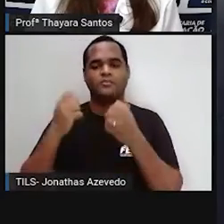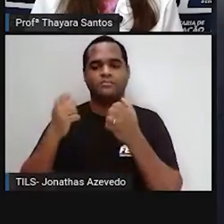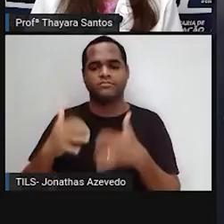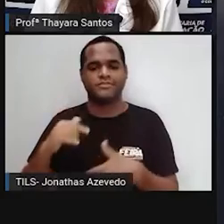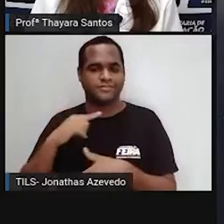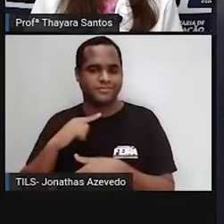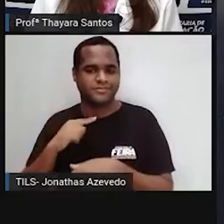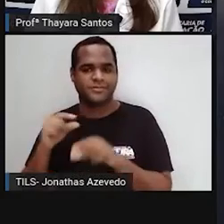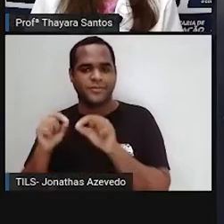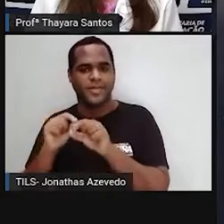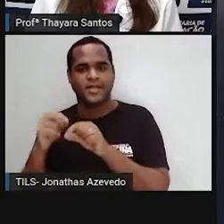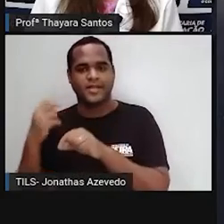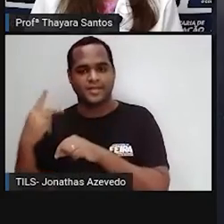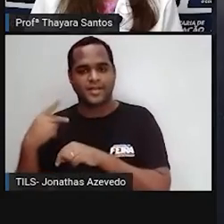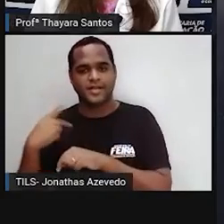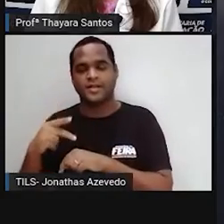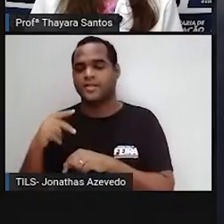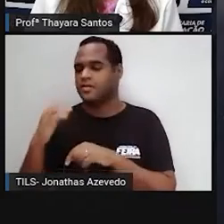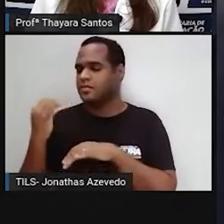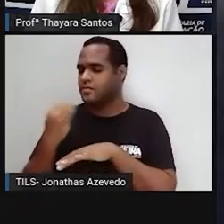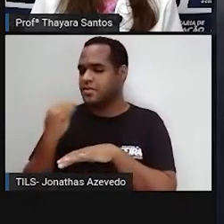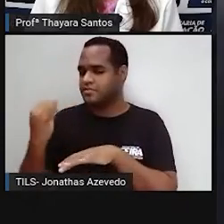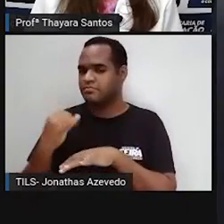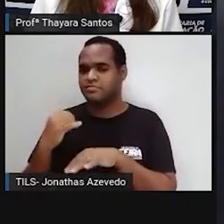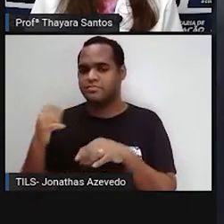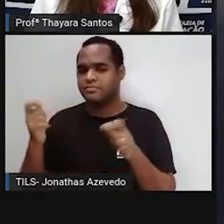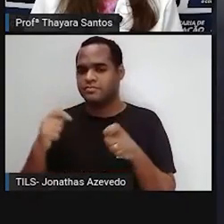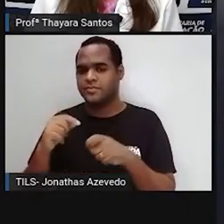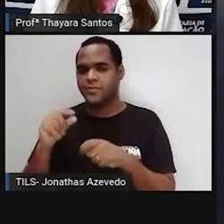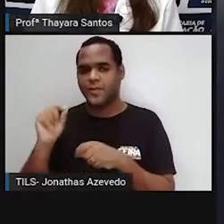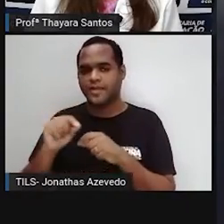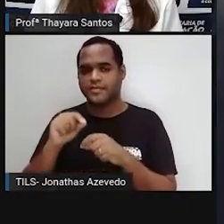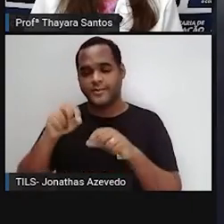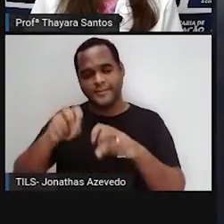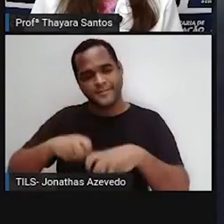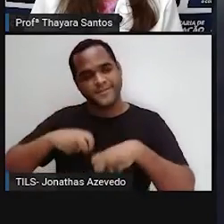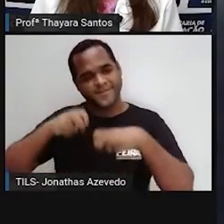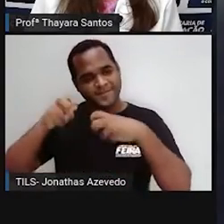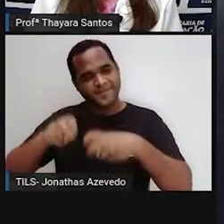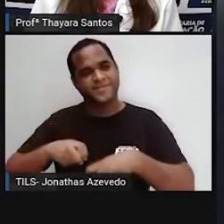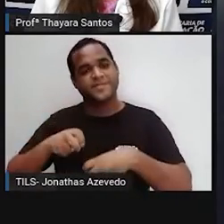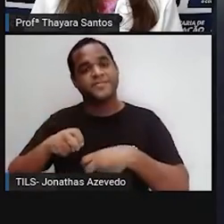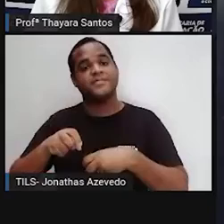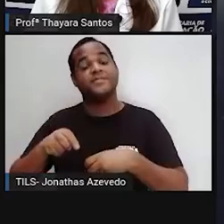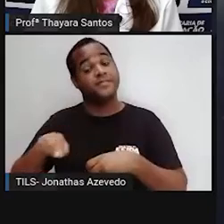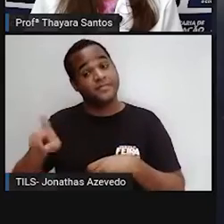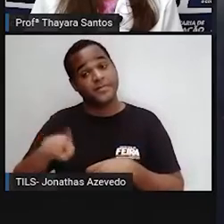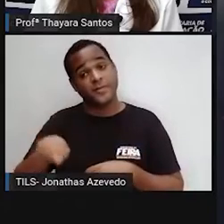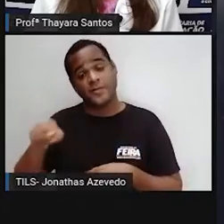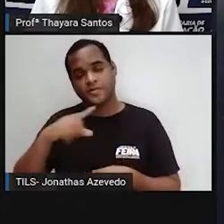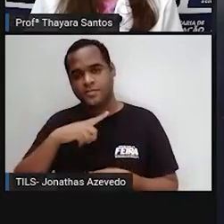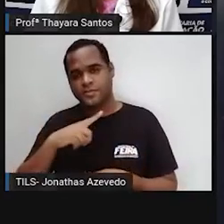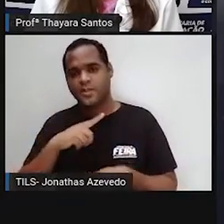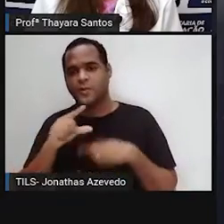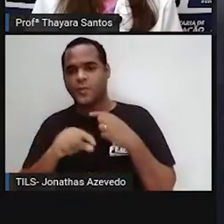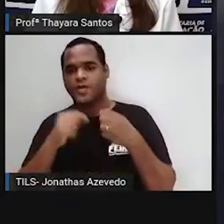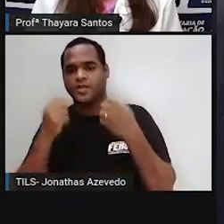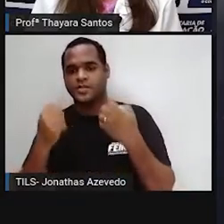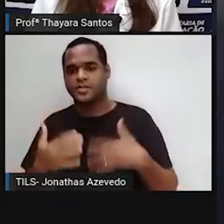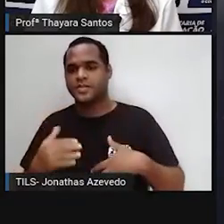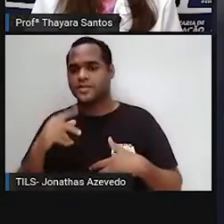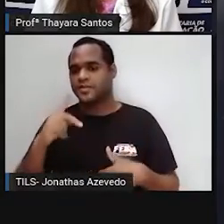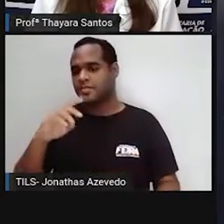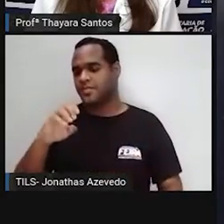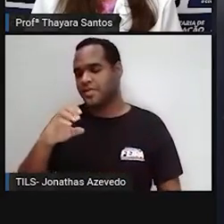estufa é a agroindústria, especificamente a pecuária. Então, a gente tem aí, na pecuária,